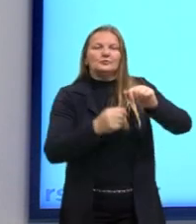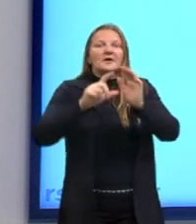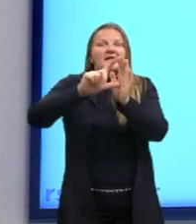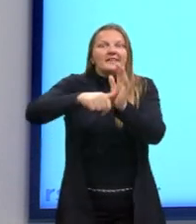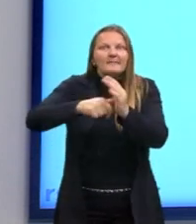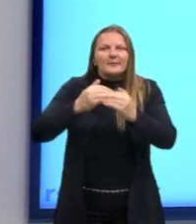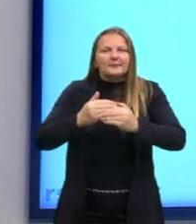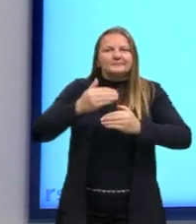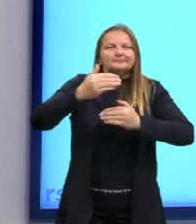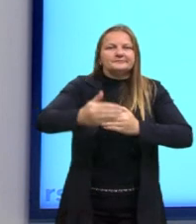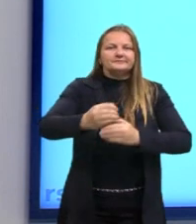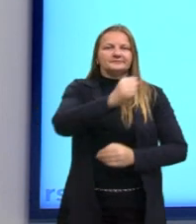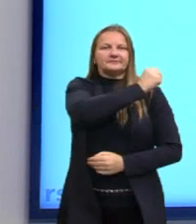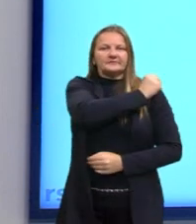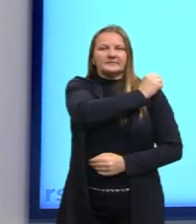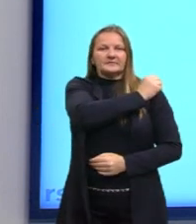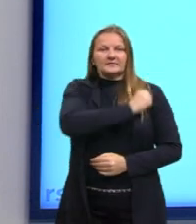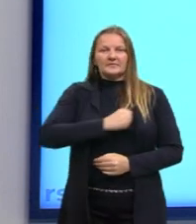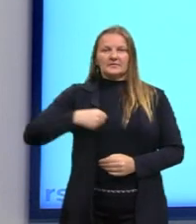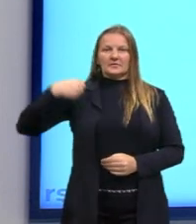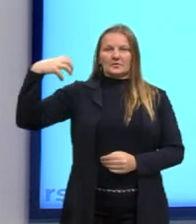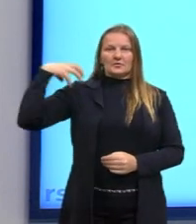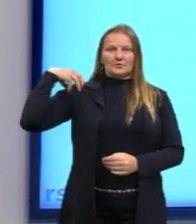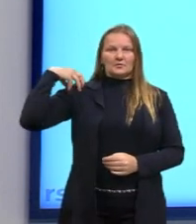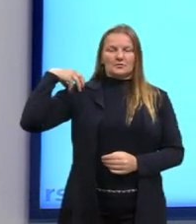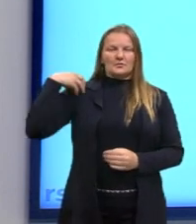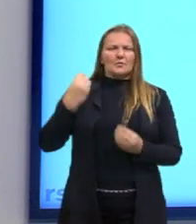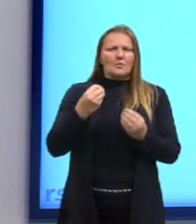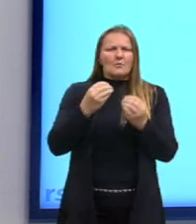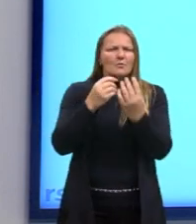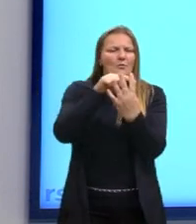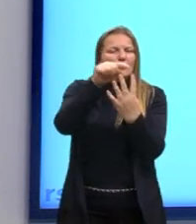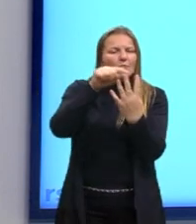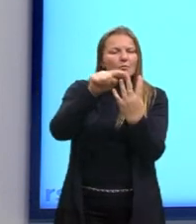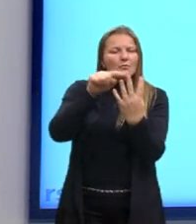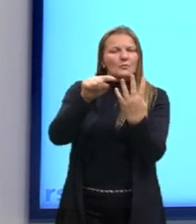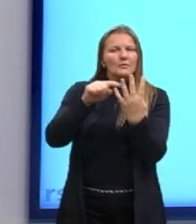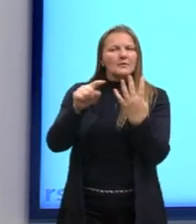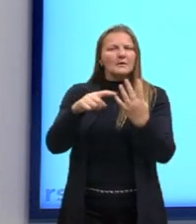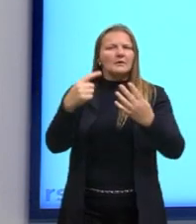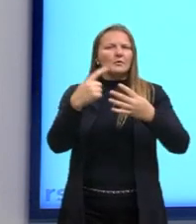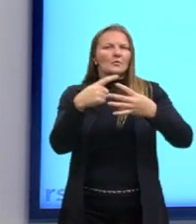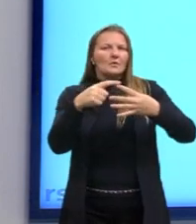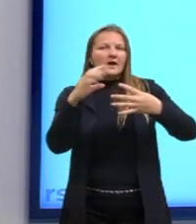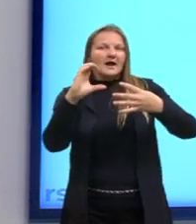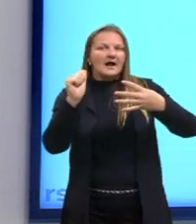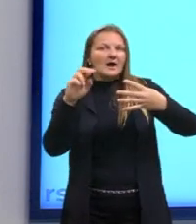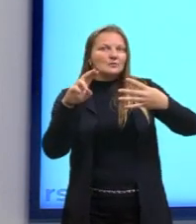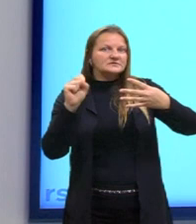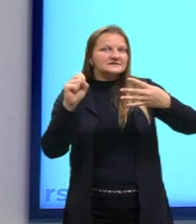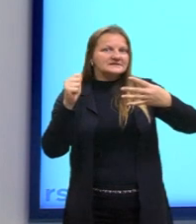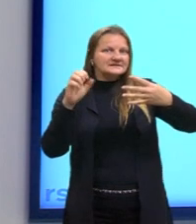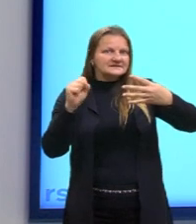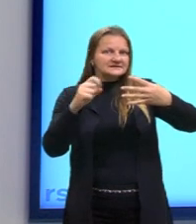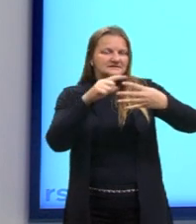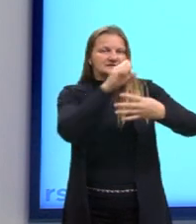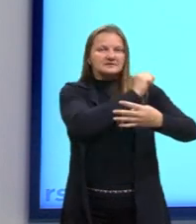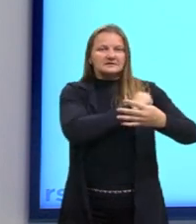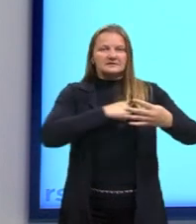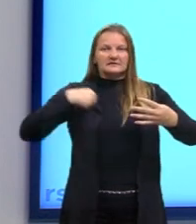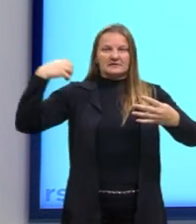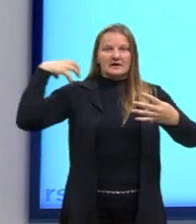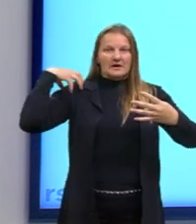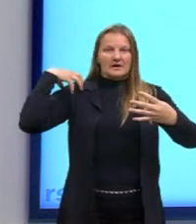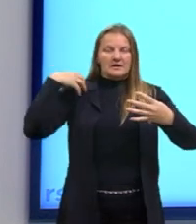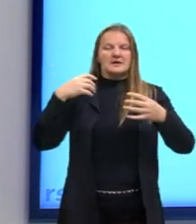científico muito importante, que era conhecer pelas causas, lembra as quatro causas? As primeiras causas do Aristóteles, que também foi denominado Idade